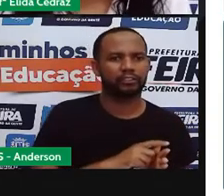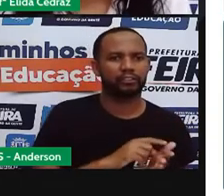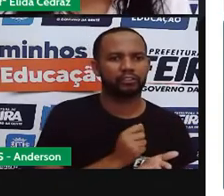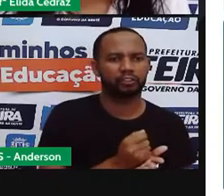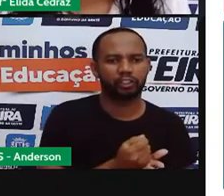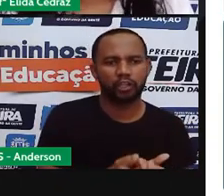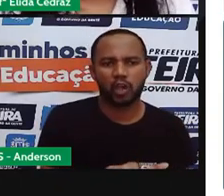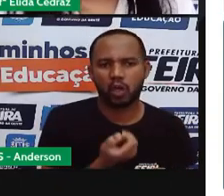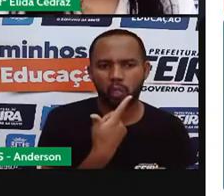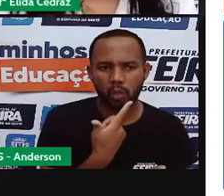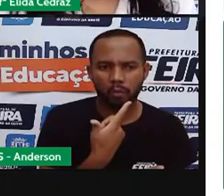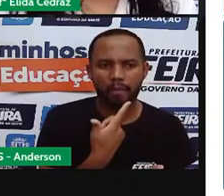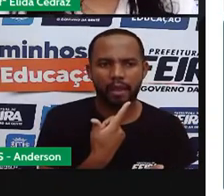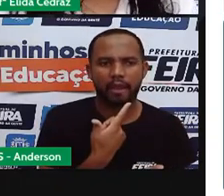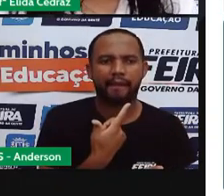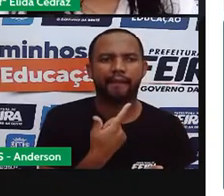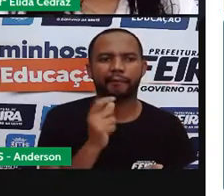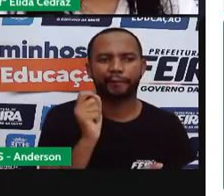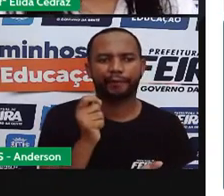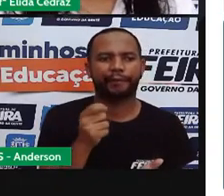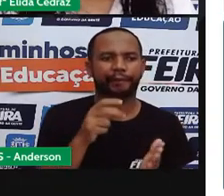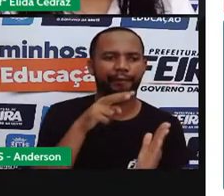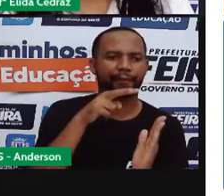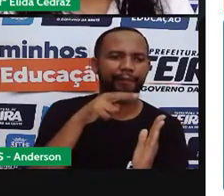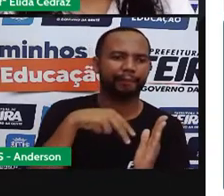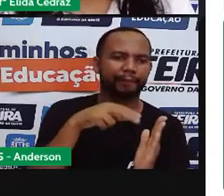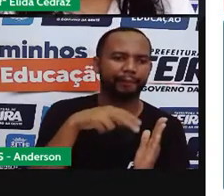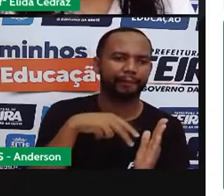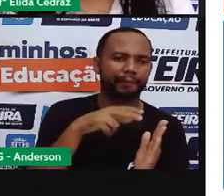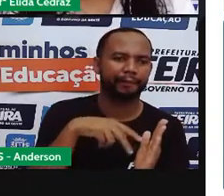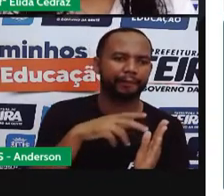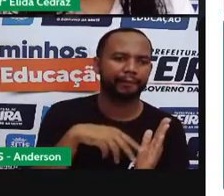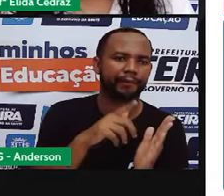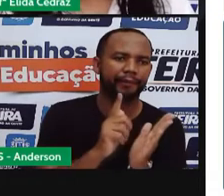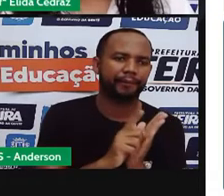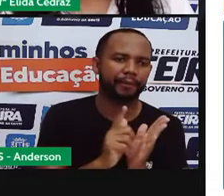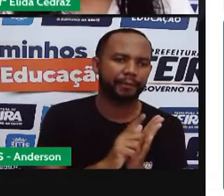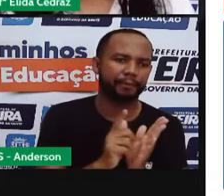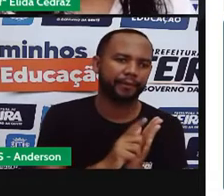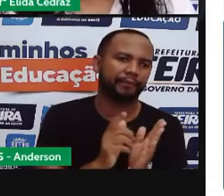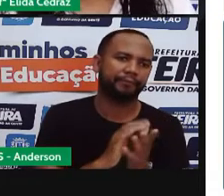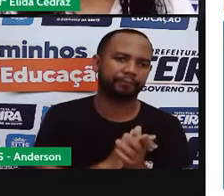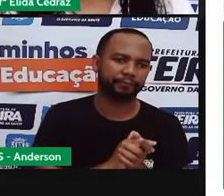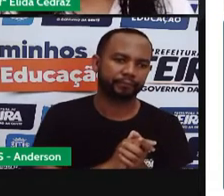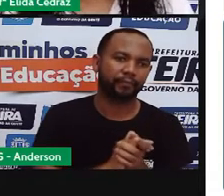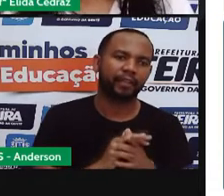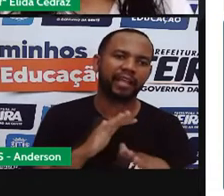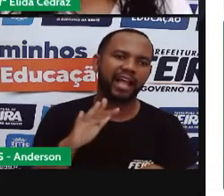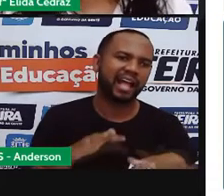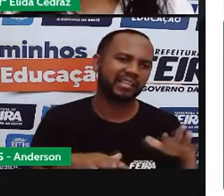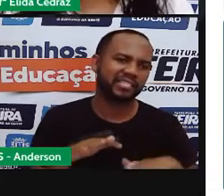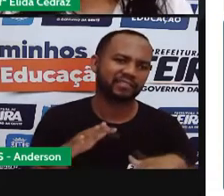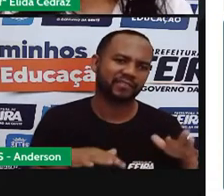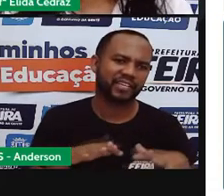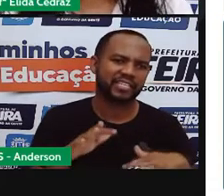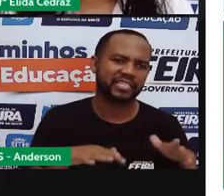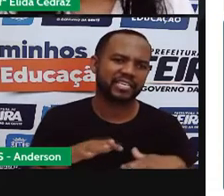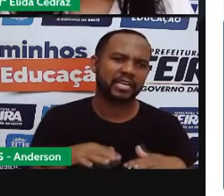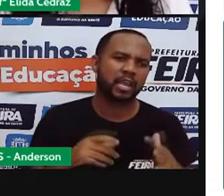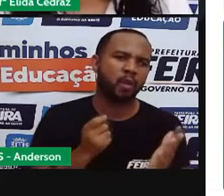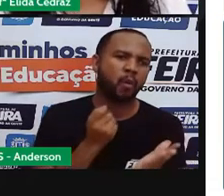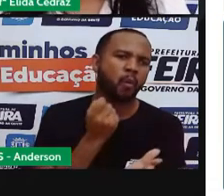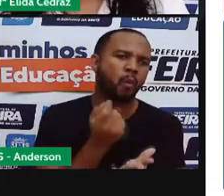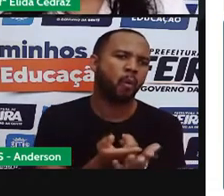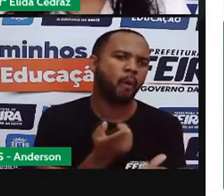medicamento, ler a bula. Pró, mas às vezes a gente compra na farmácia, vem só a cartela,